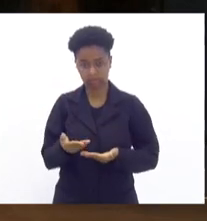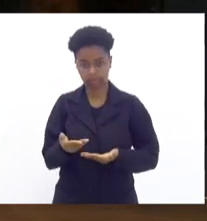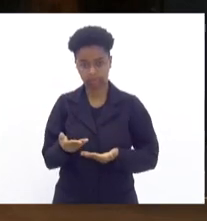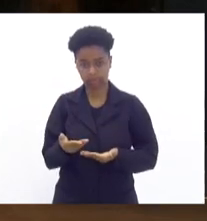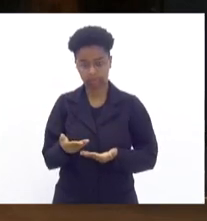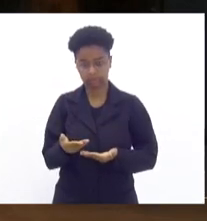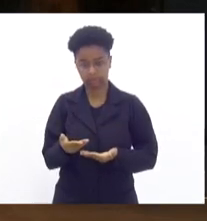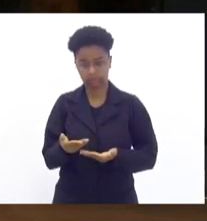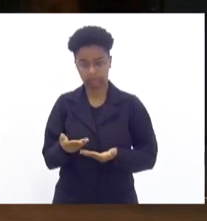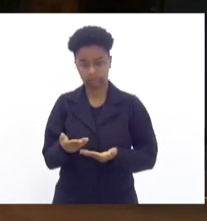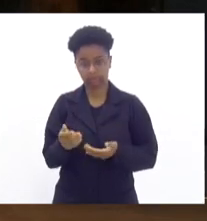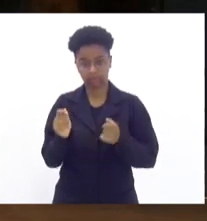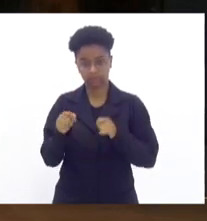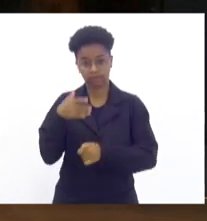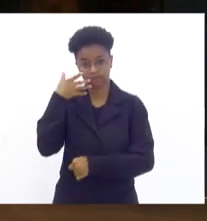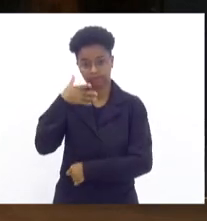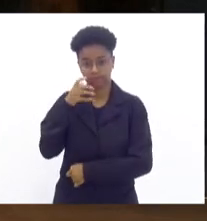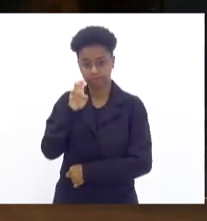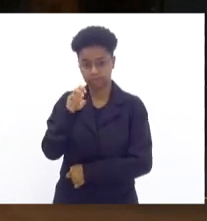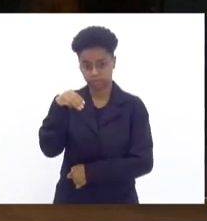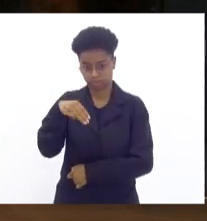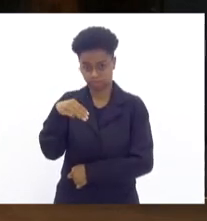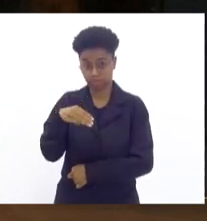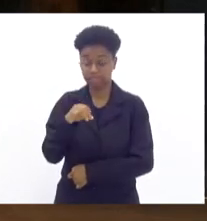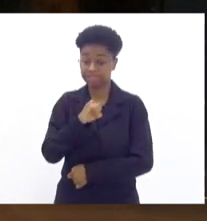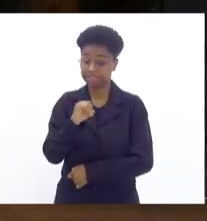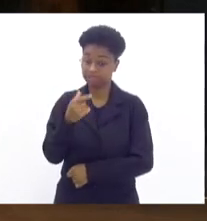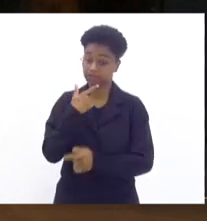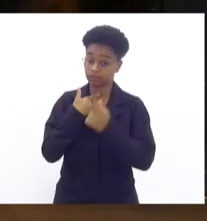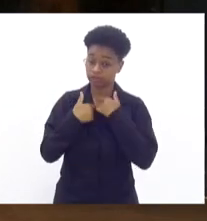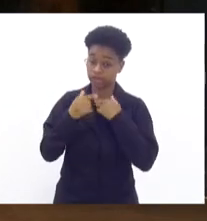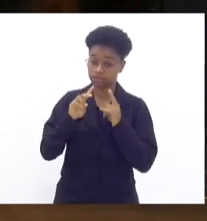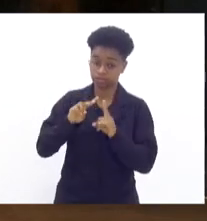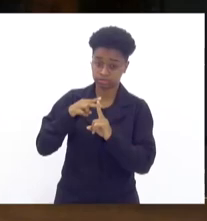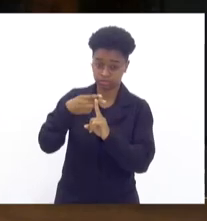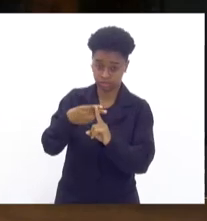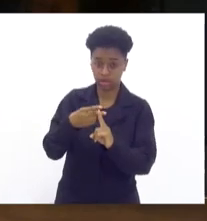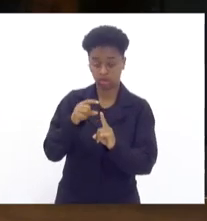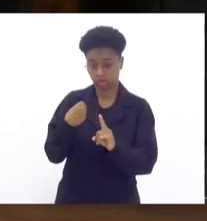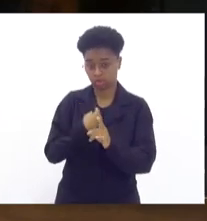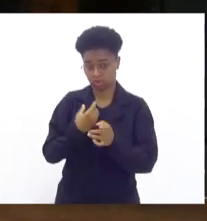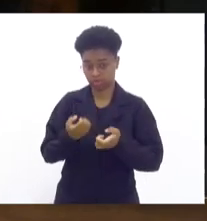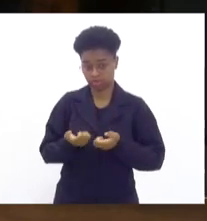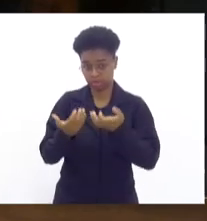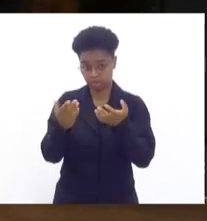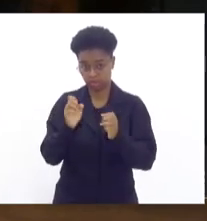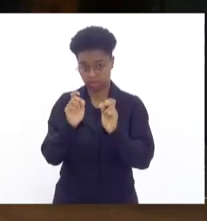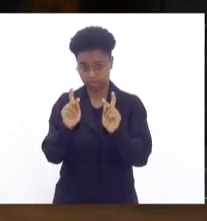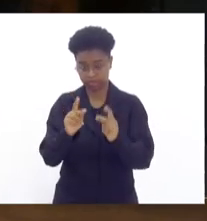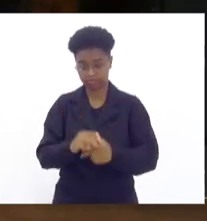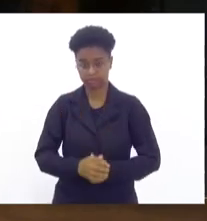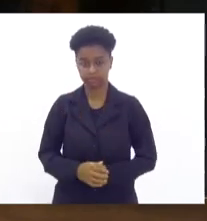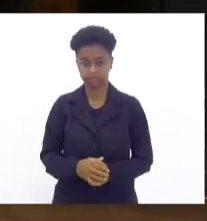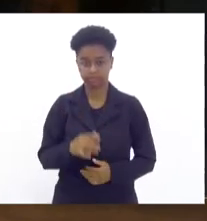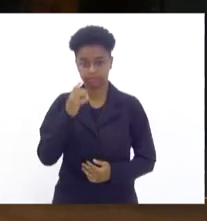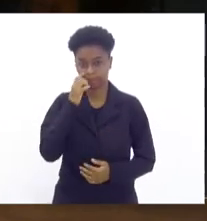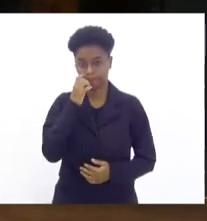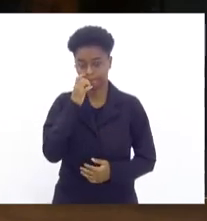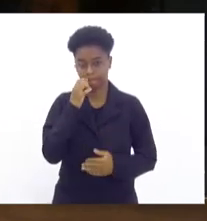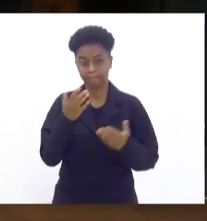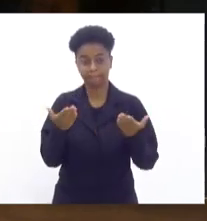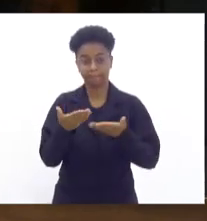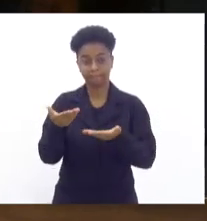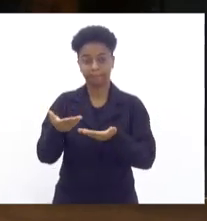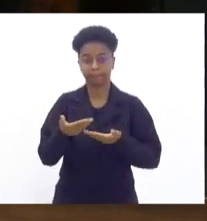possam falar por cinco minutos e caso desejem mais cinco, esse tempo será concedido. bom? Passo a palavra, então,